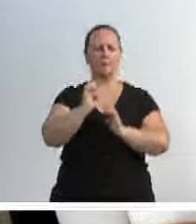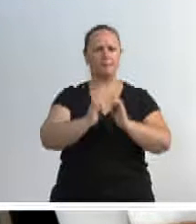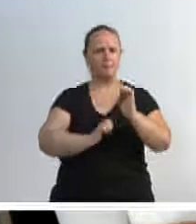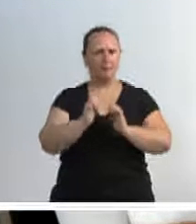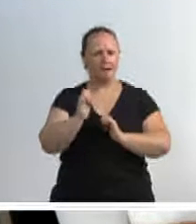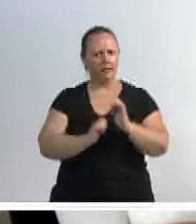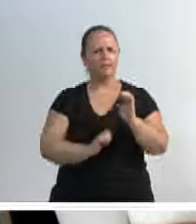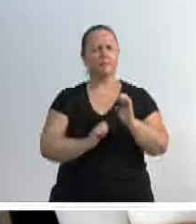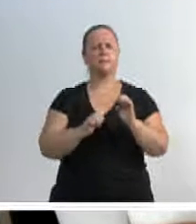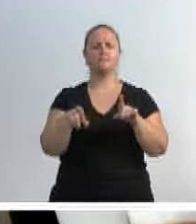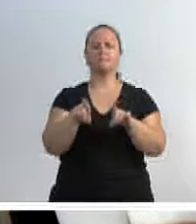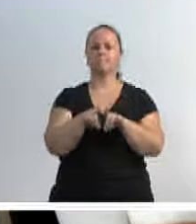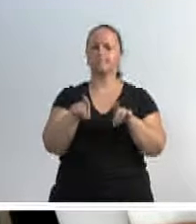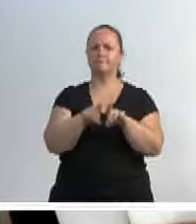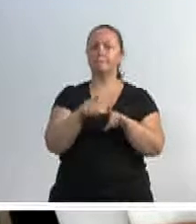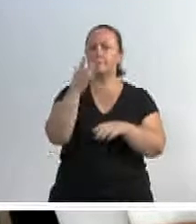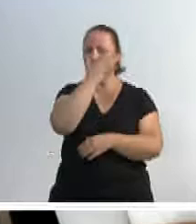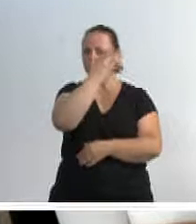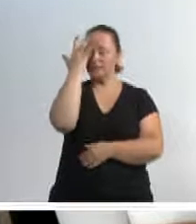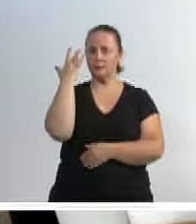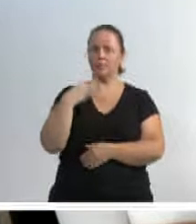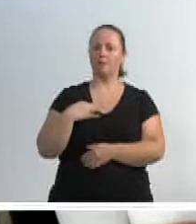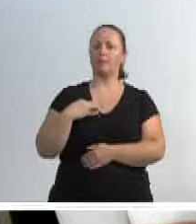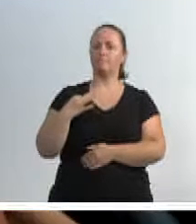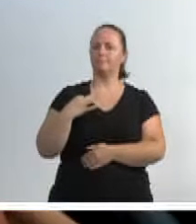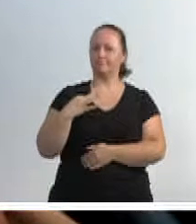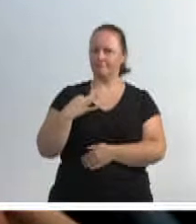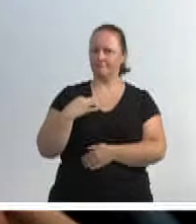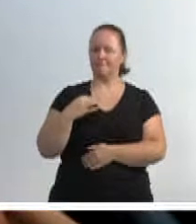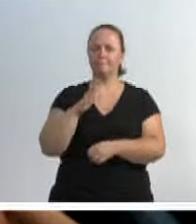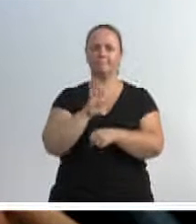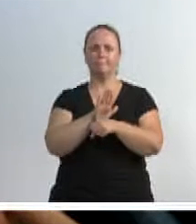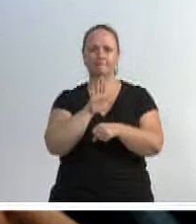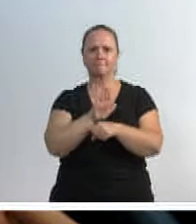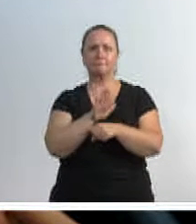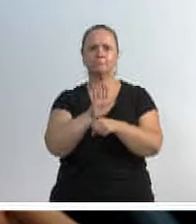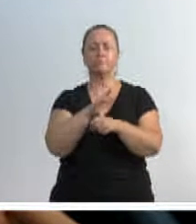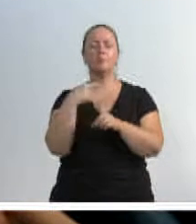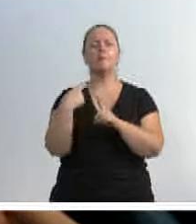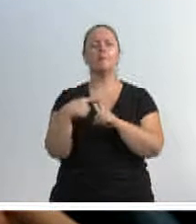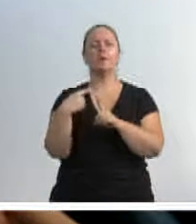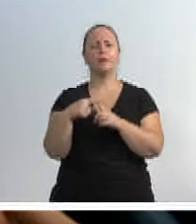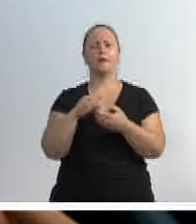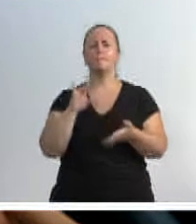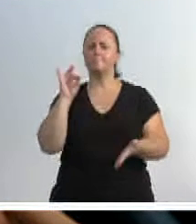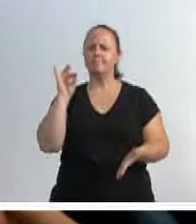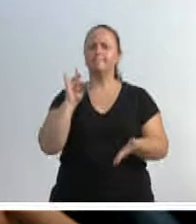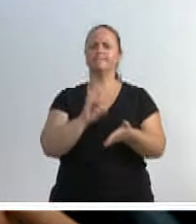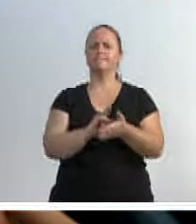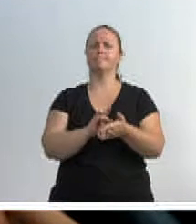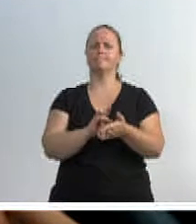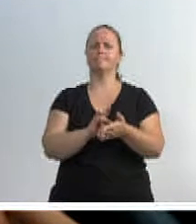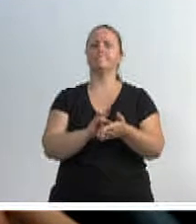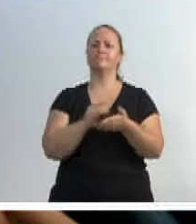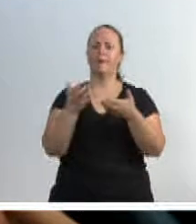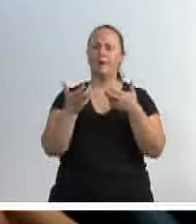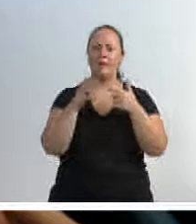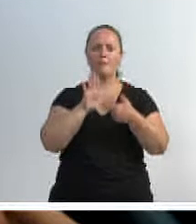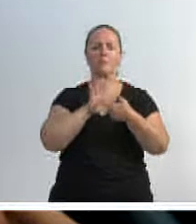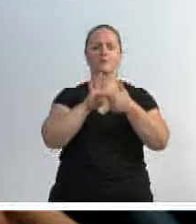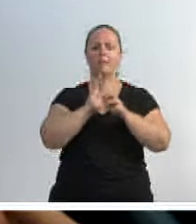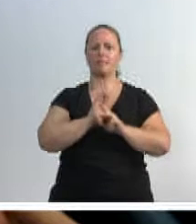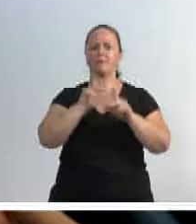e também pessoas voluntárias que, acima de tudo, fazem um diferencial,